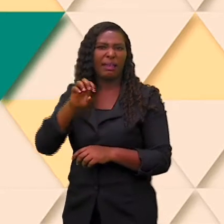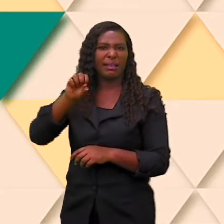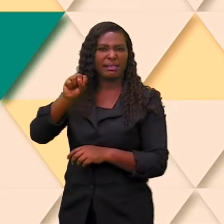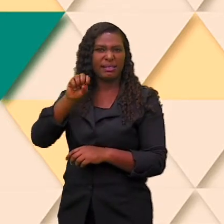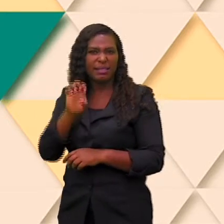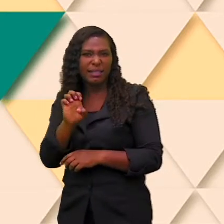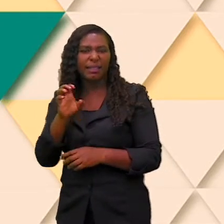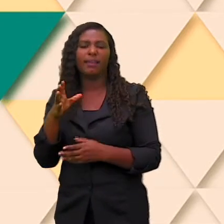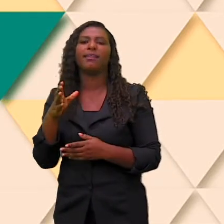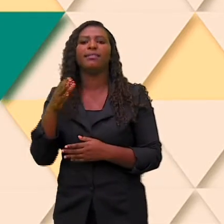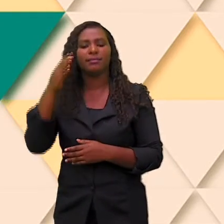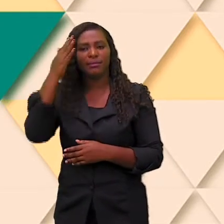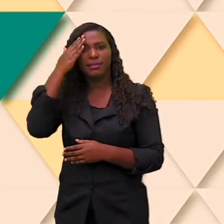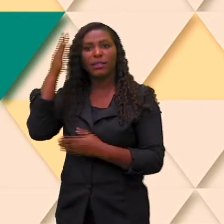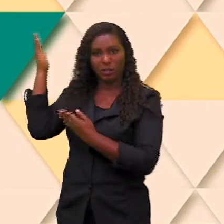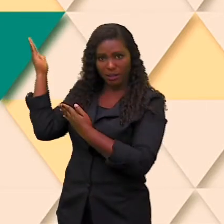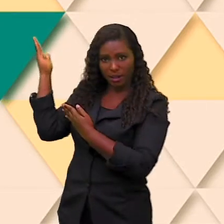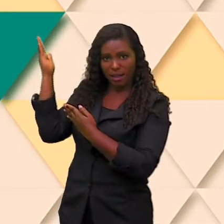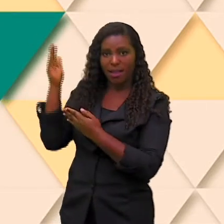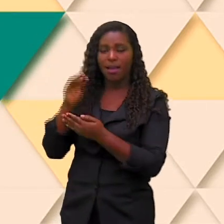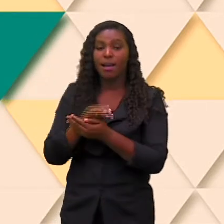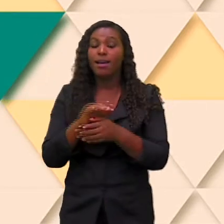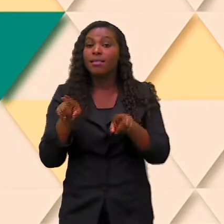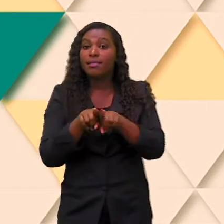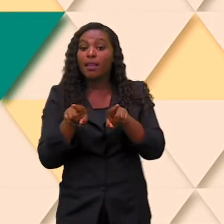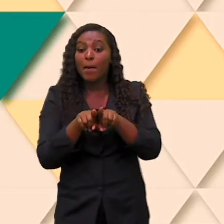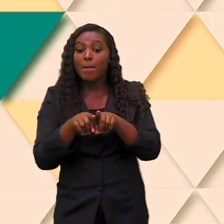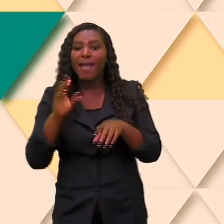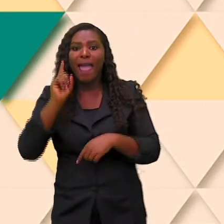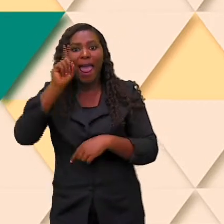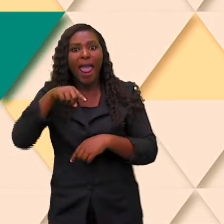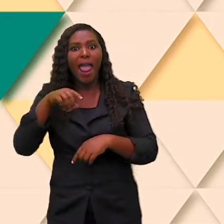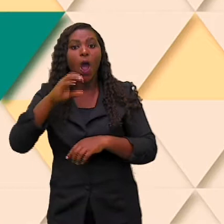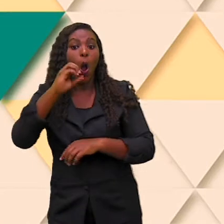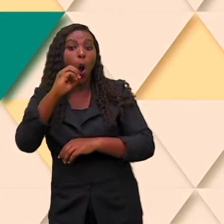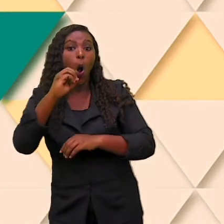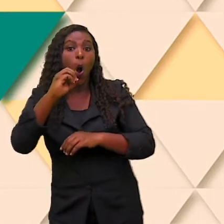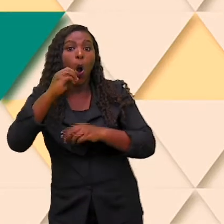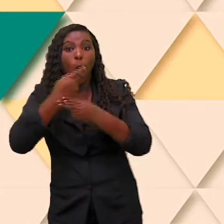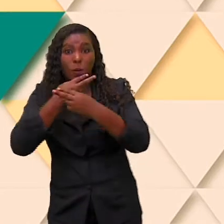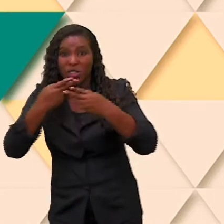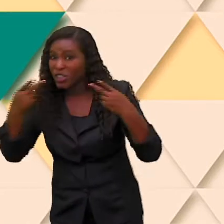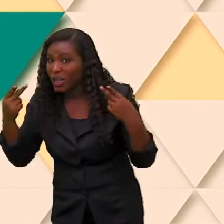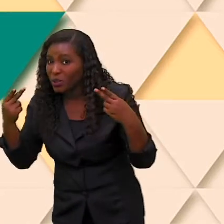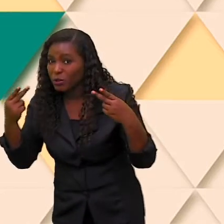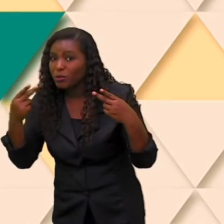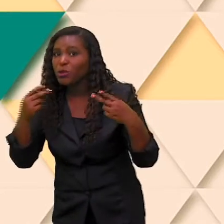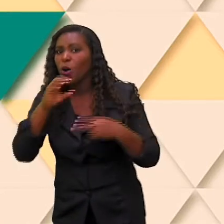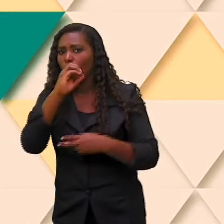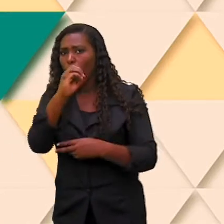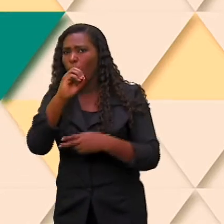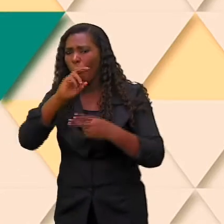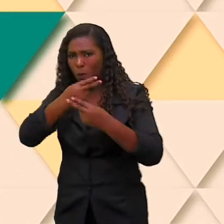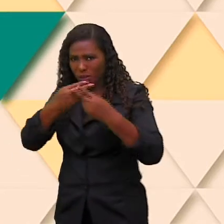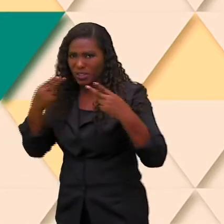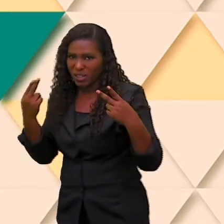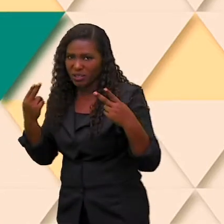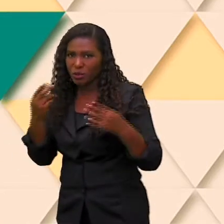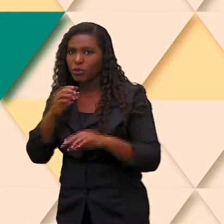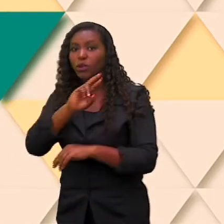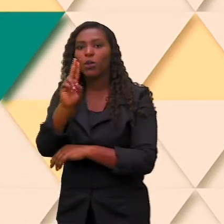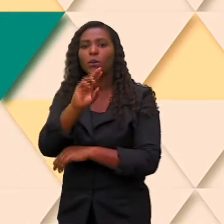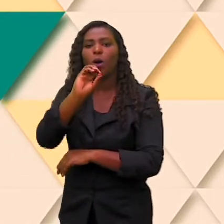objeto, porque esses pronomes, eles irão o quê? Retomar aí ao próprio